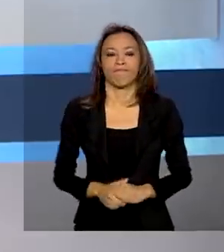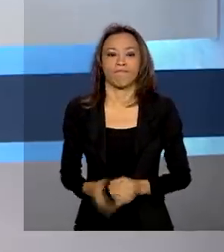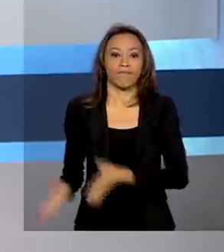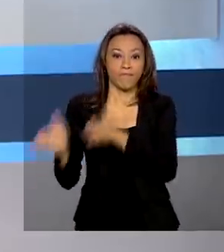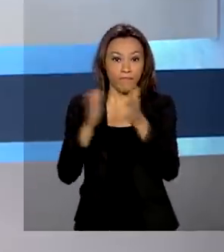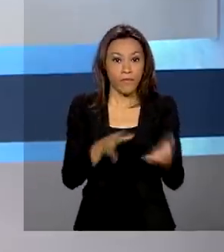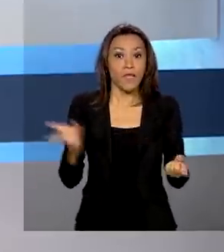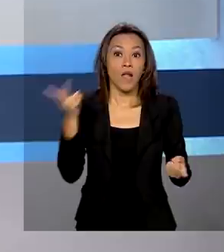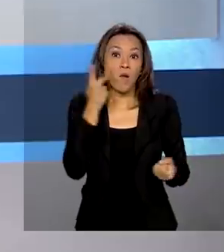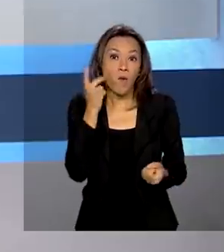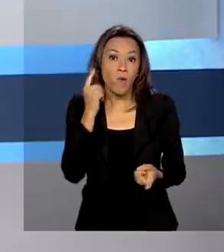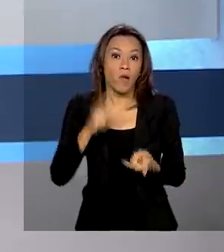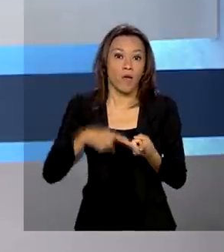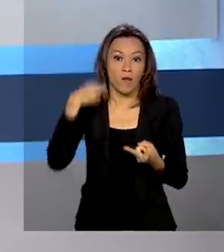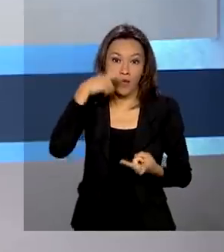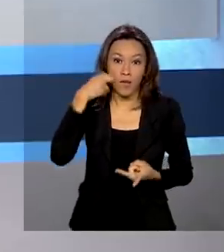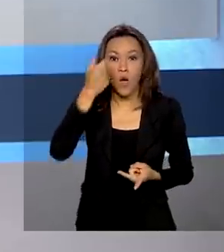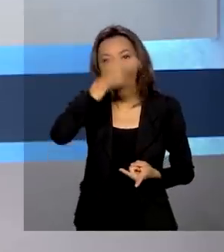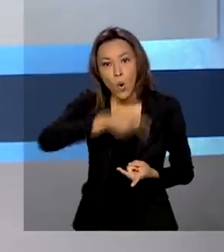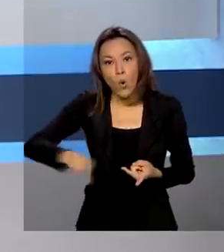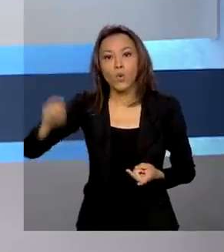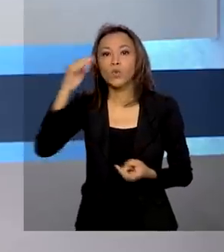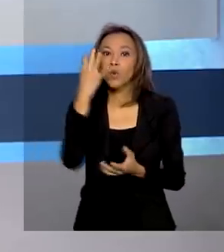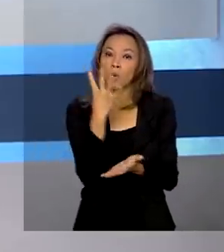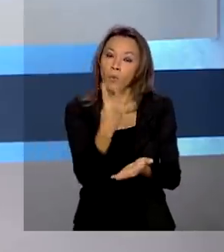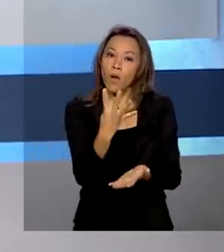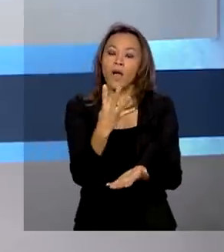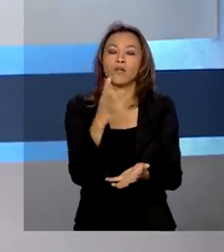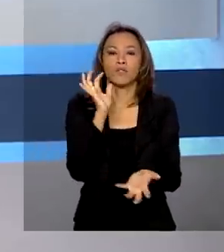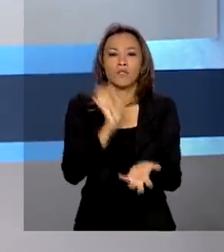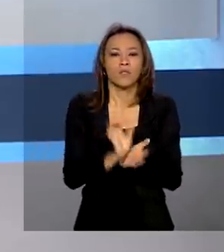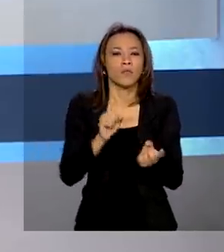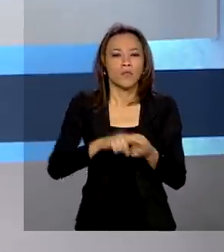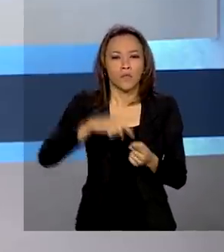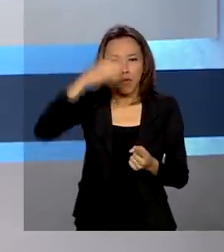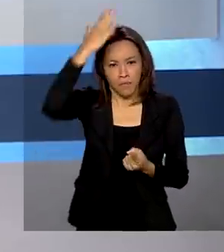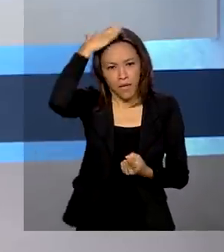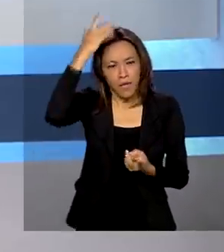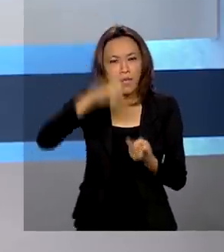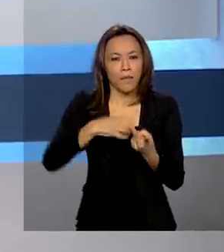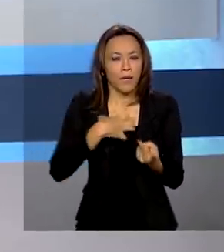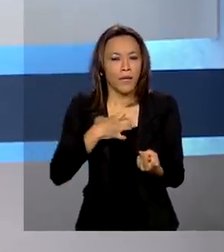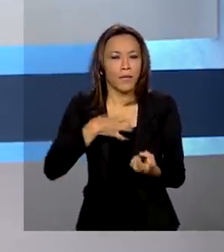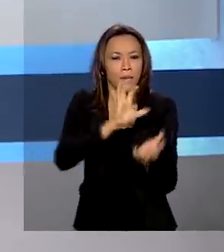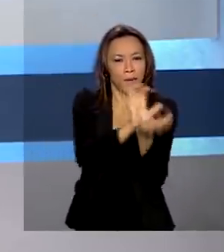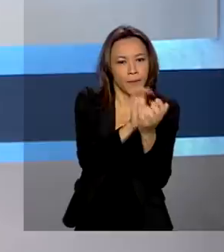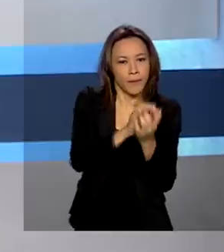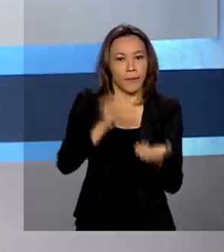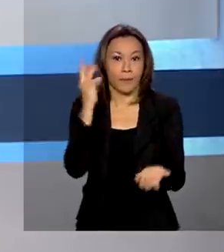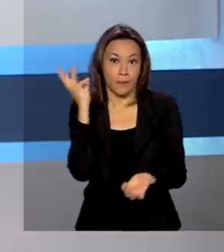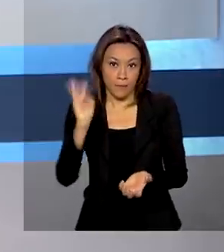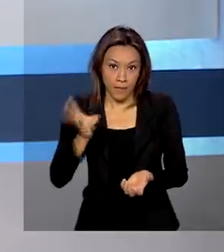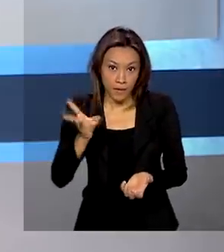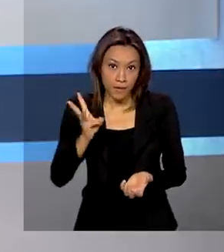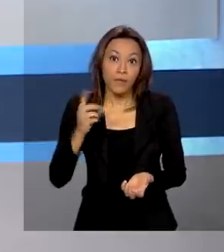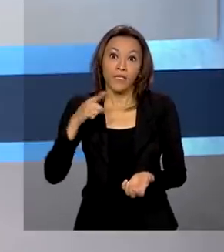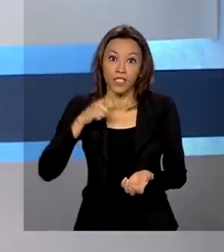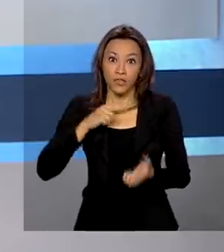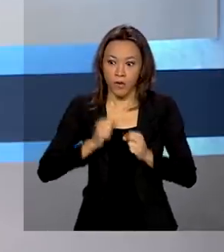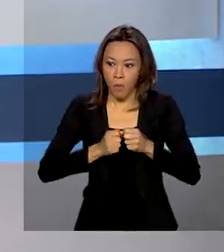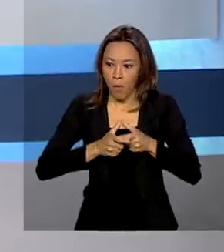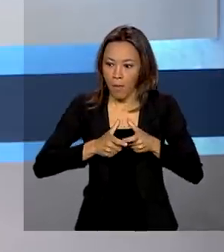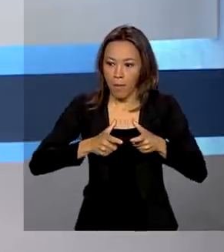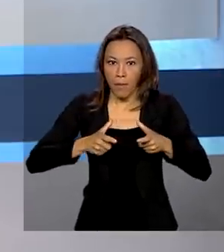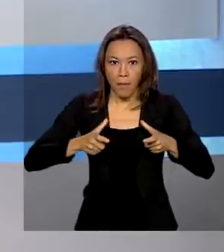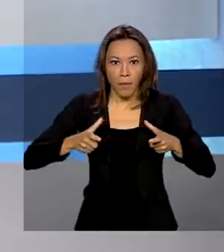do Ceará e do Rio Grande do Norte, outros quatro estados, Paraná, Bahia, Pernambuco e Maranhão, que tiveram aumento no número de